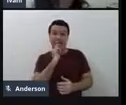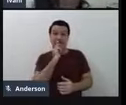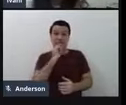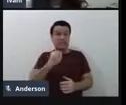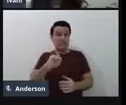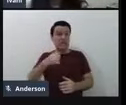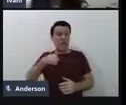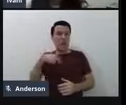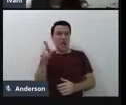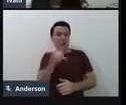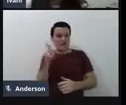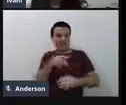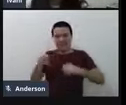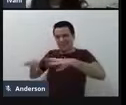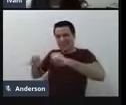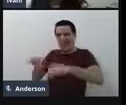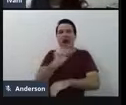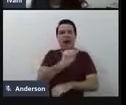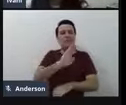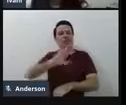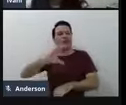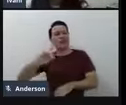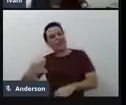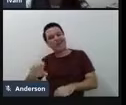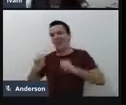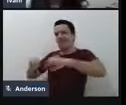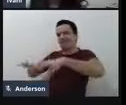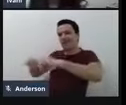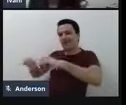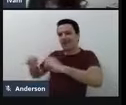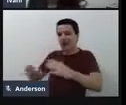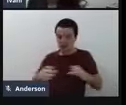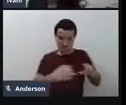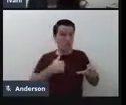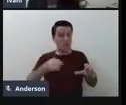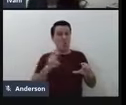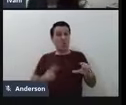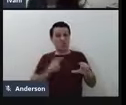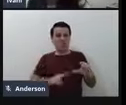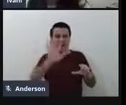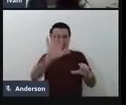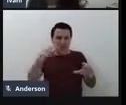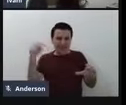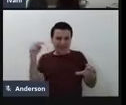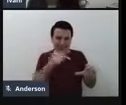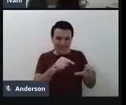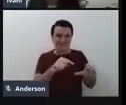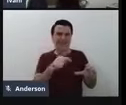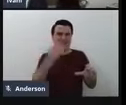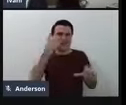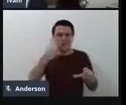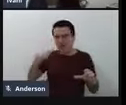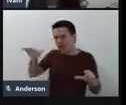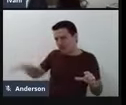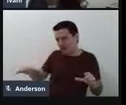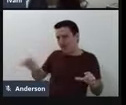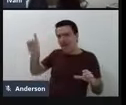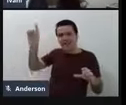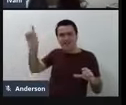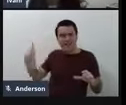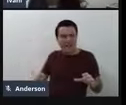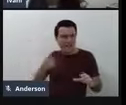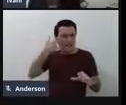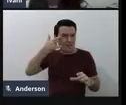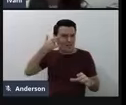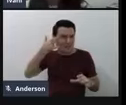alfabetizadora, certamente ele estaria presente nas minhas atividades, mas não necessariamente era para uma criança que tem o diagnóstico de